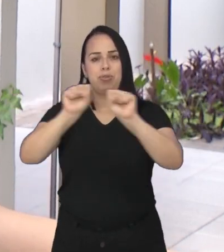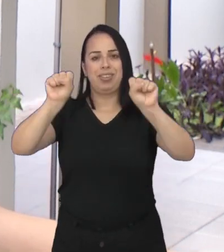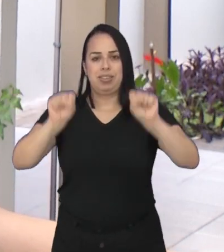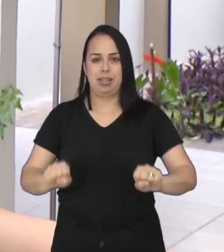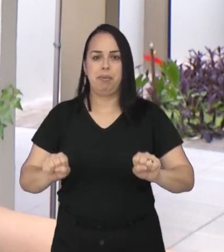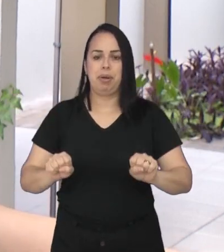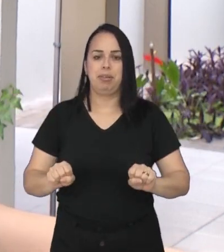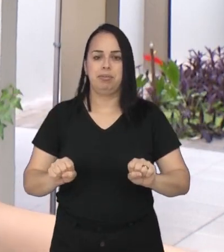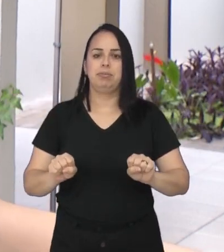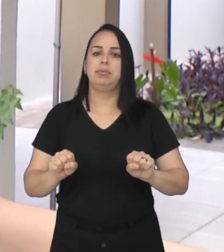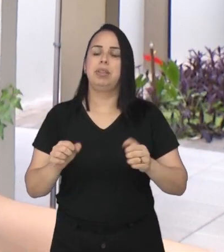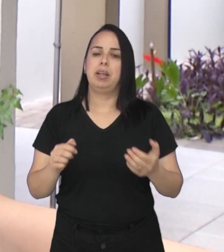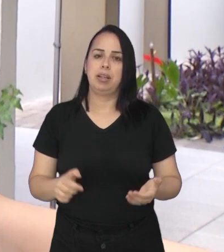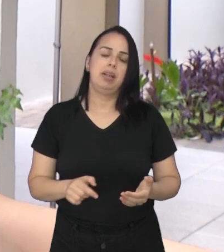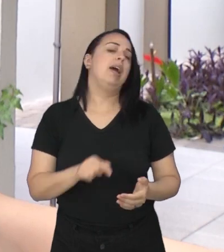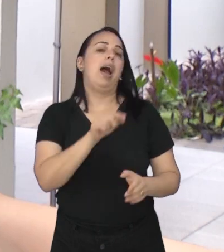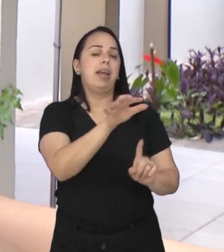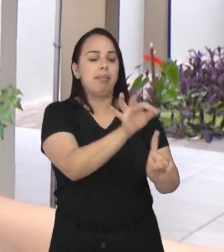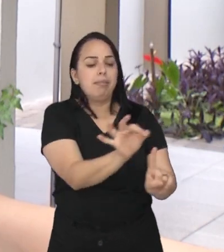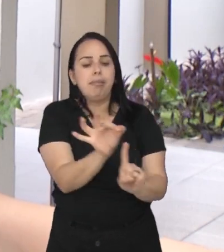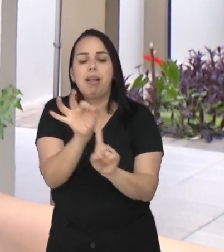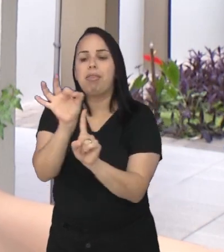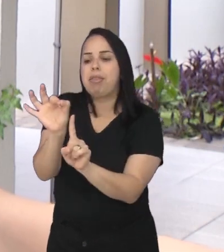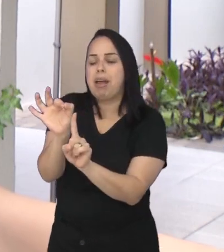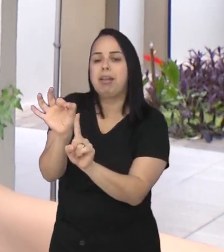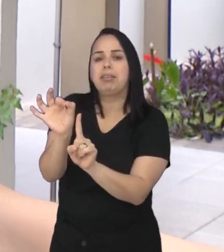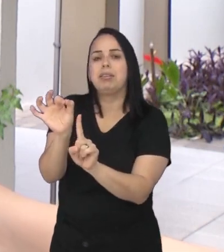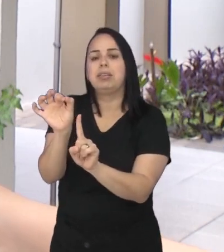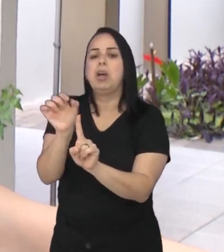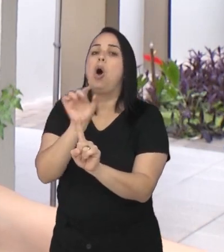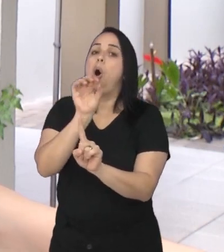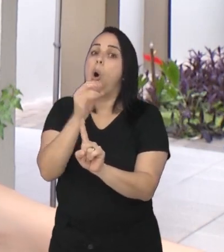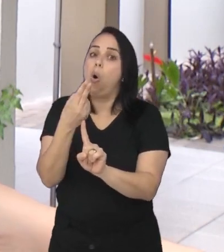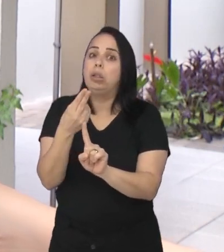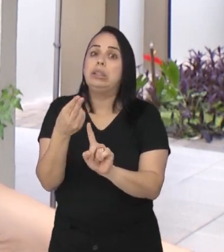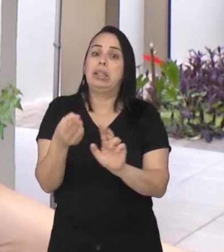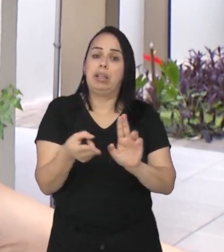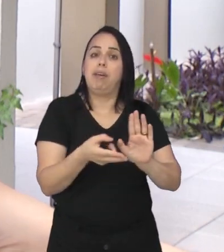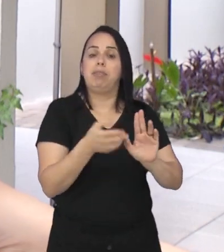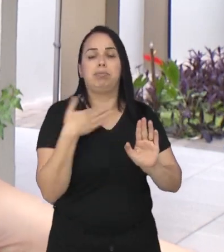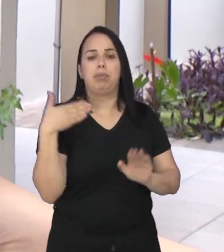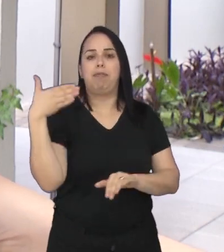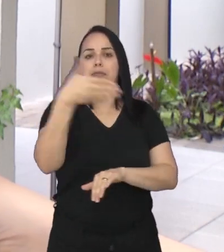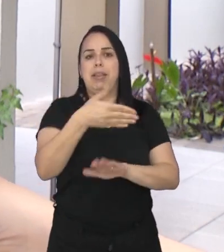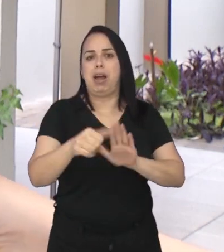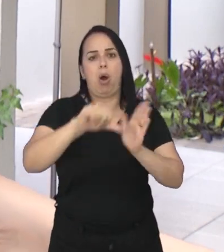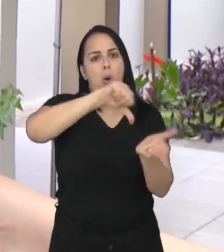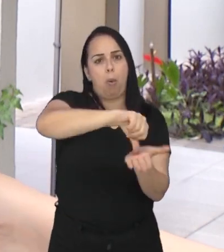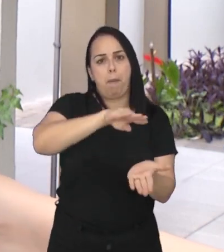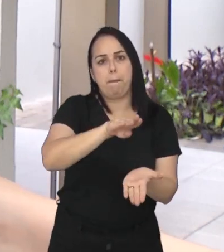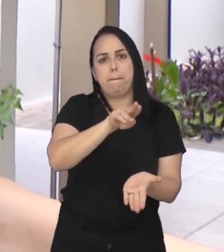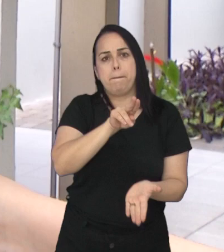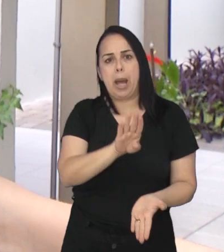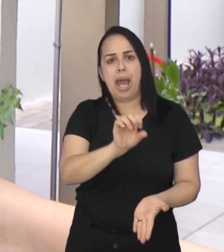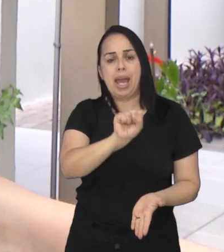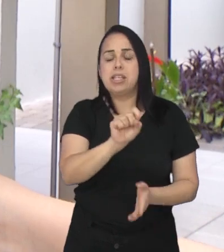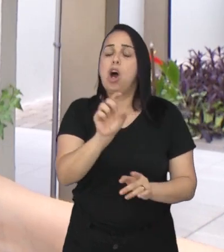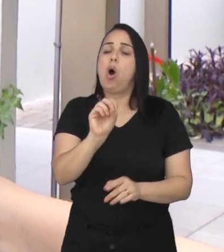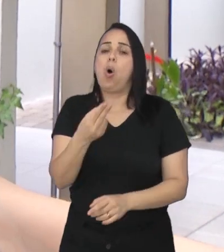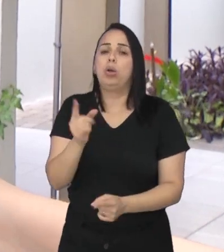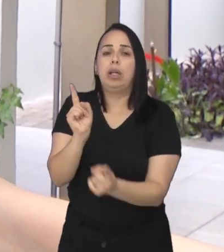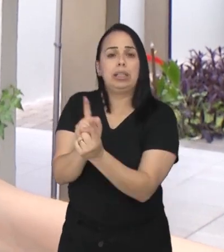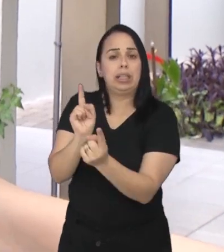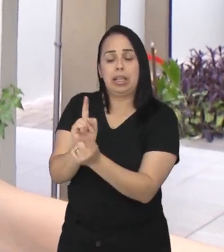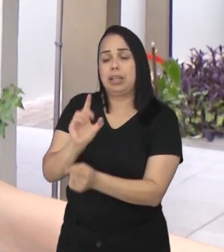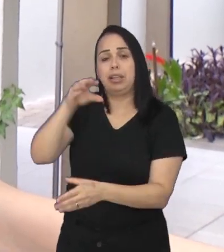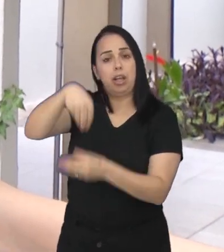município. Então, ele é referenciado ou para o ambulatório, ou fica na própria UBS, dependendo do caso, ou passa